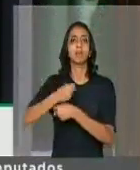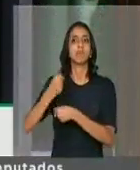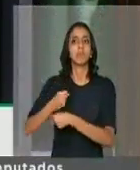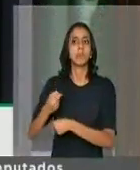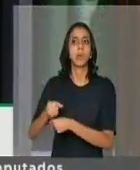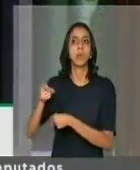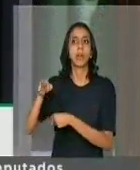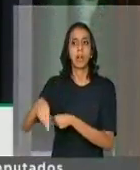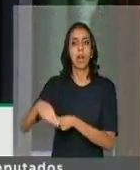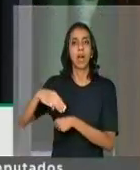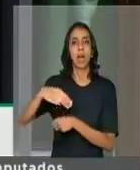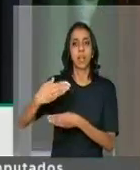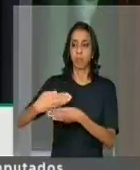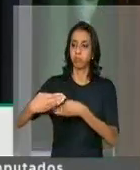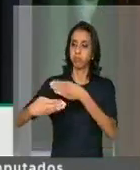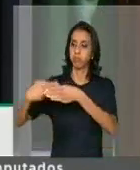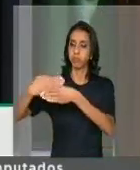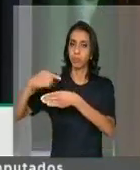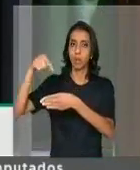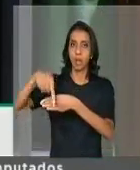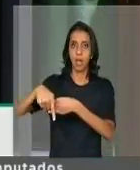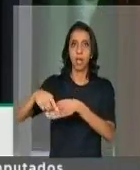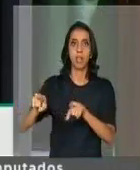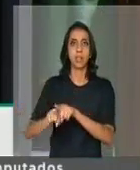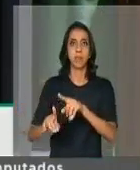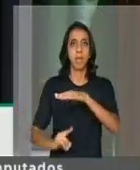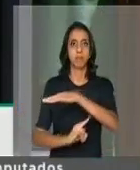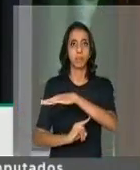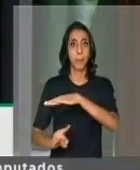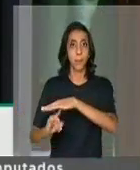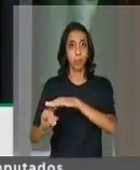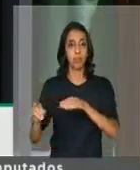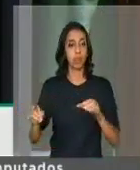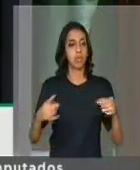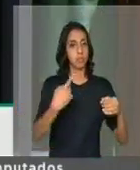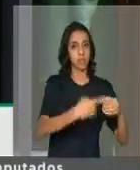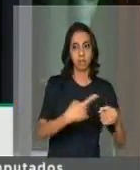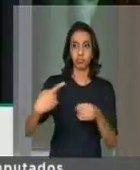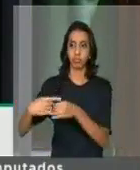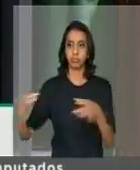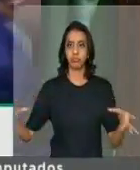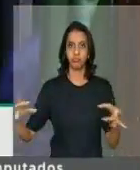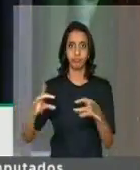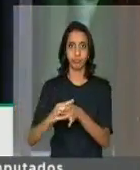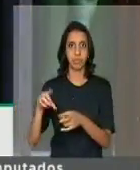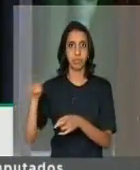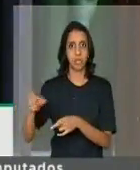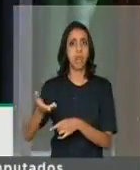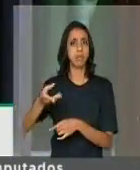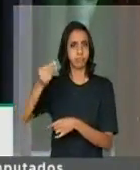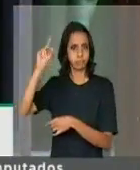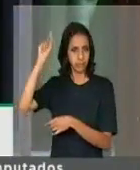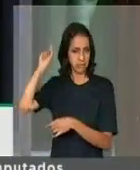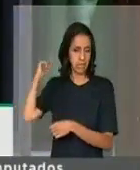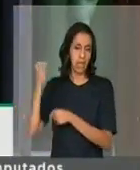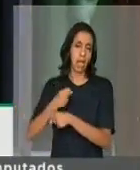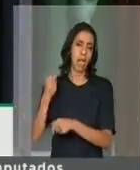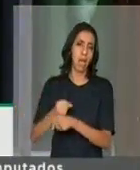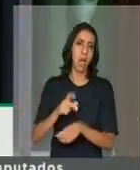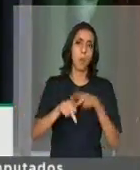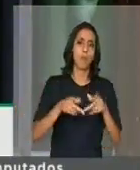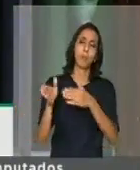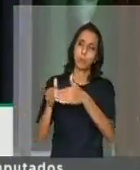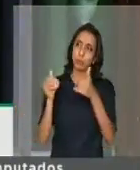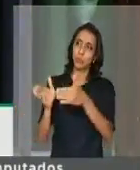da ponte de Atulho Vargas, que liga Itamaracá e Itapsuma. Esta obra já era reclamada há bastante tempo